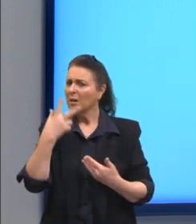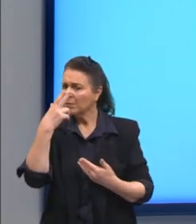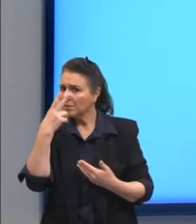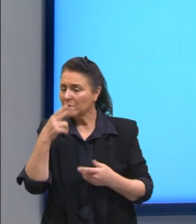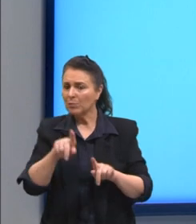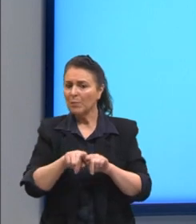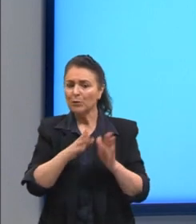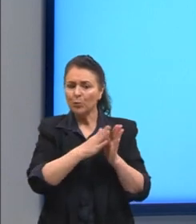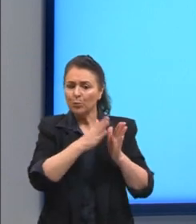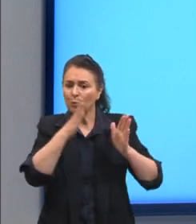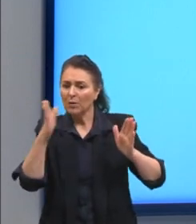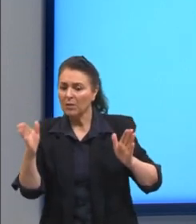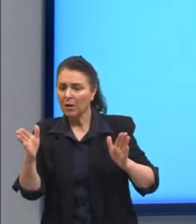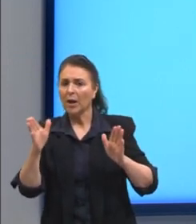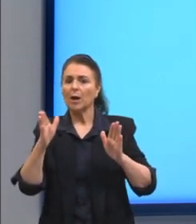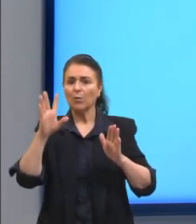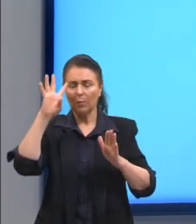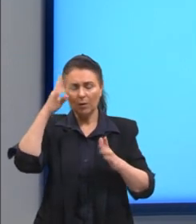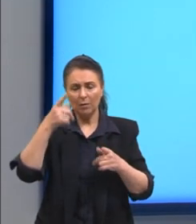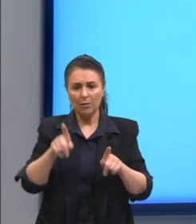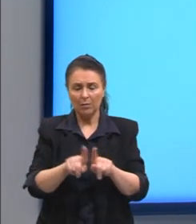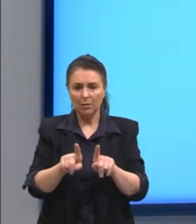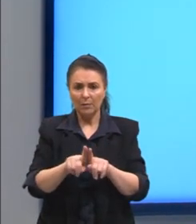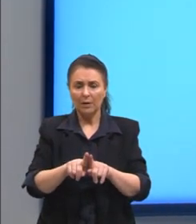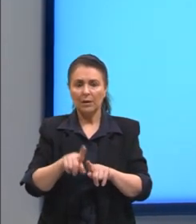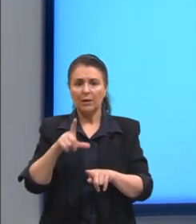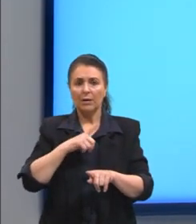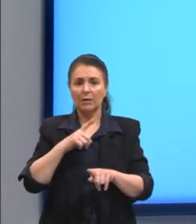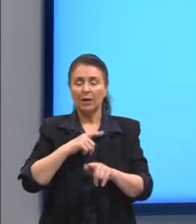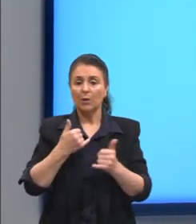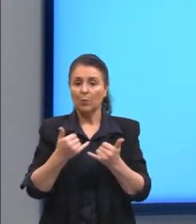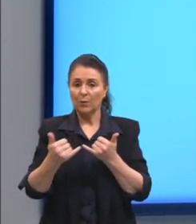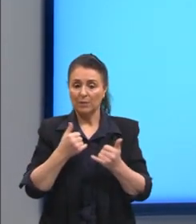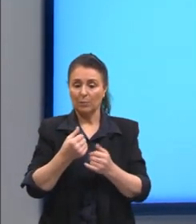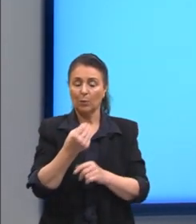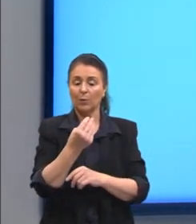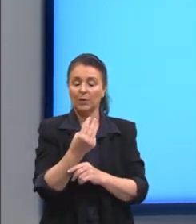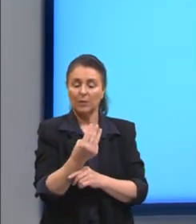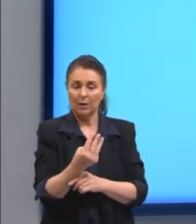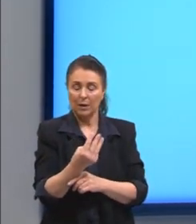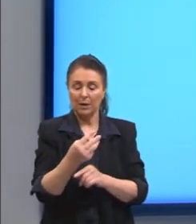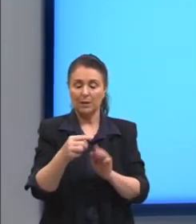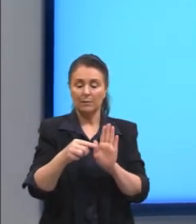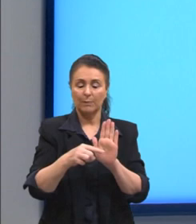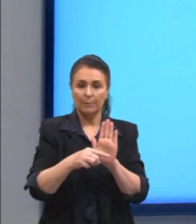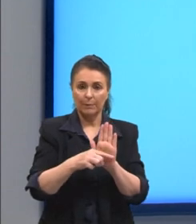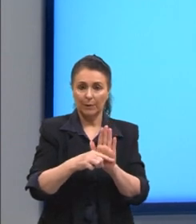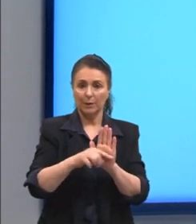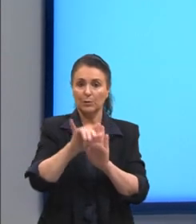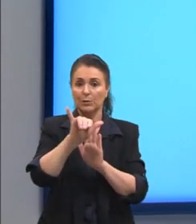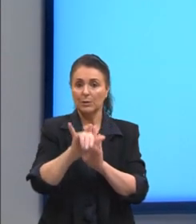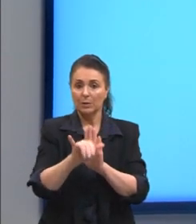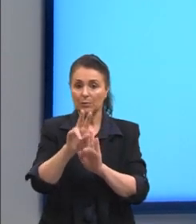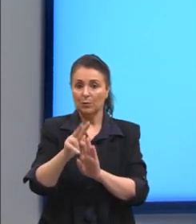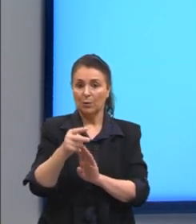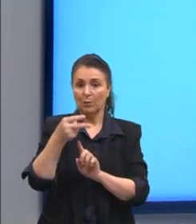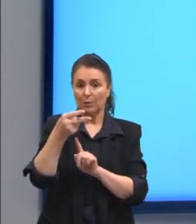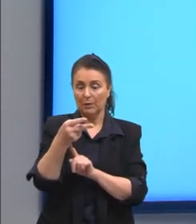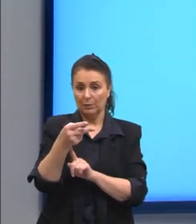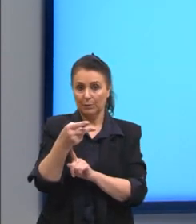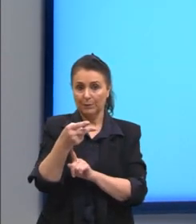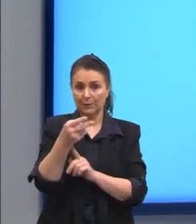processo para resolver também aqui nós temos o exemplo 3 menos y ao quadrado